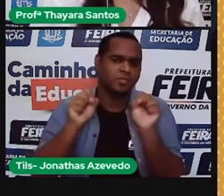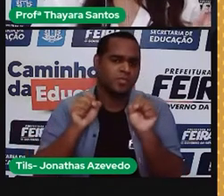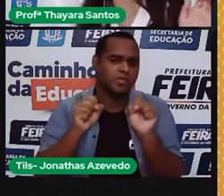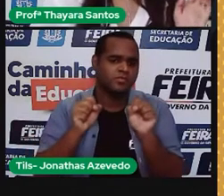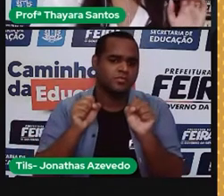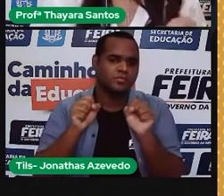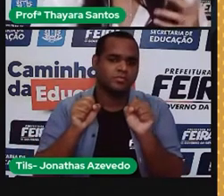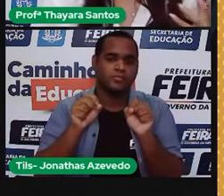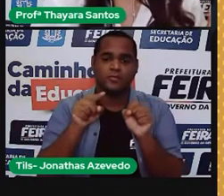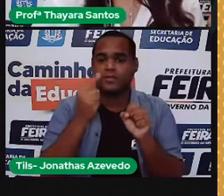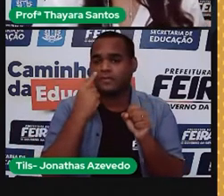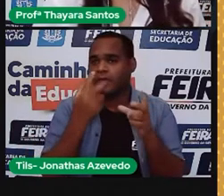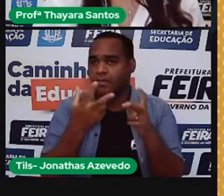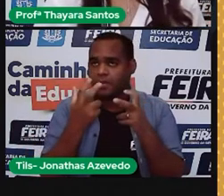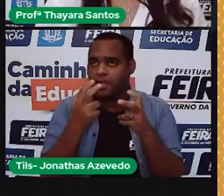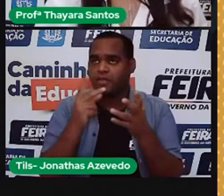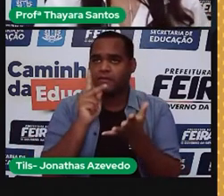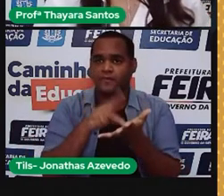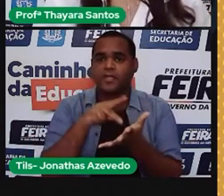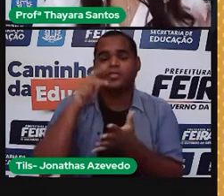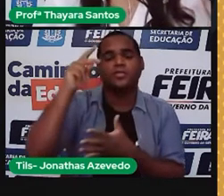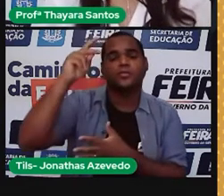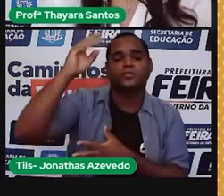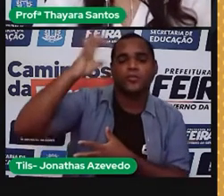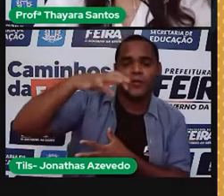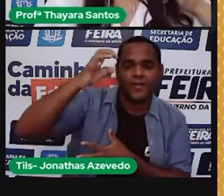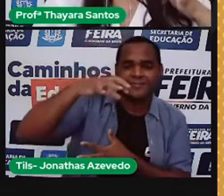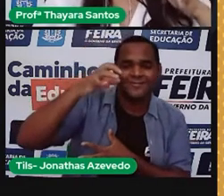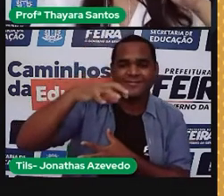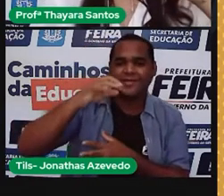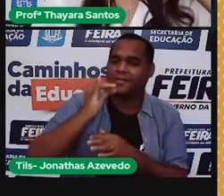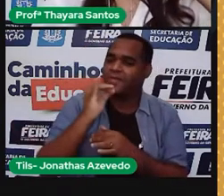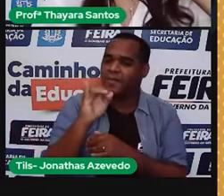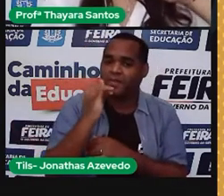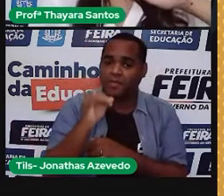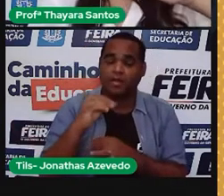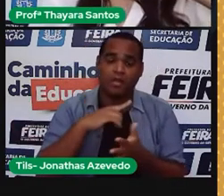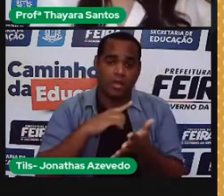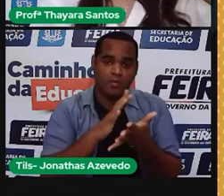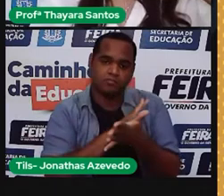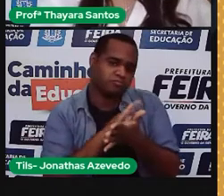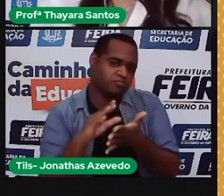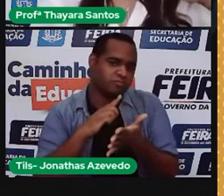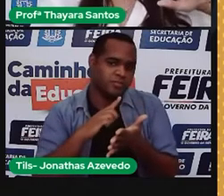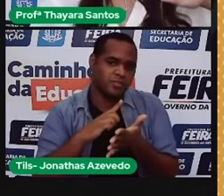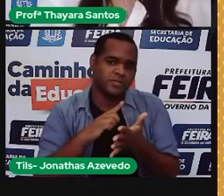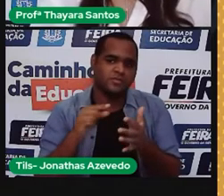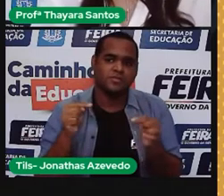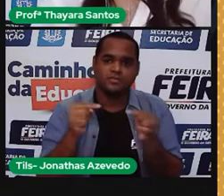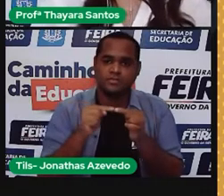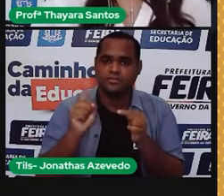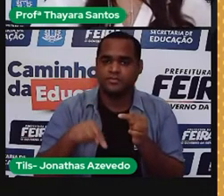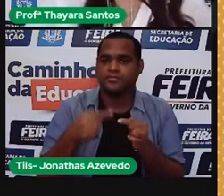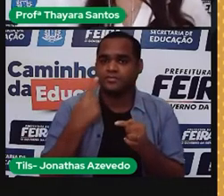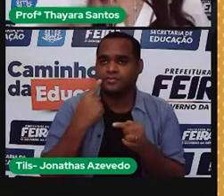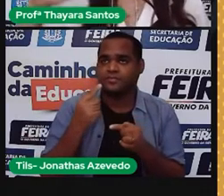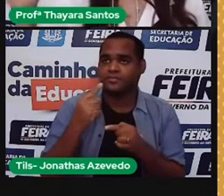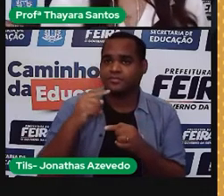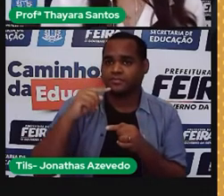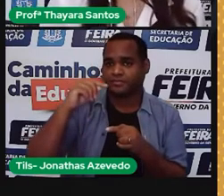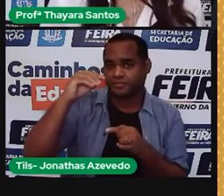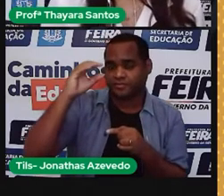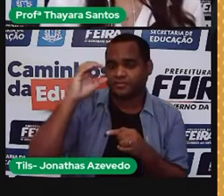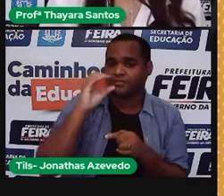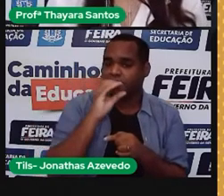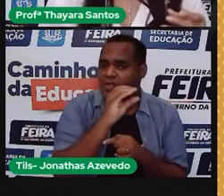devem ter visto, né, quem tem chuveiro elétrico em casa, que tem algumas posições. Tem a posição para o chuveiro ficar na posição inverno e tem a